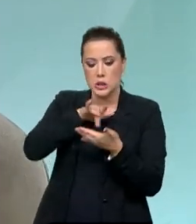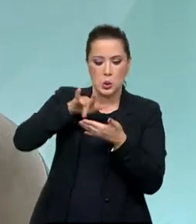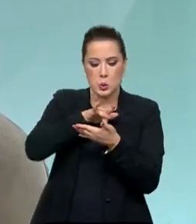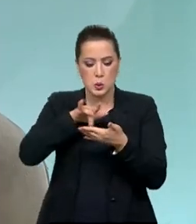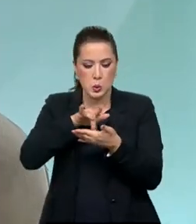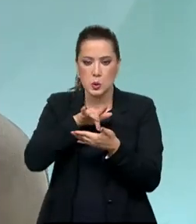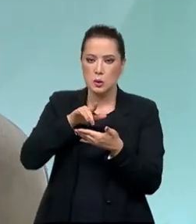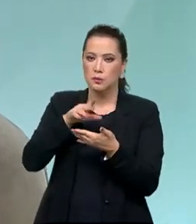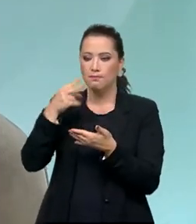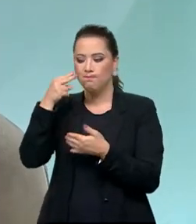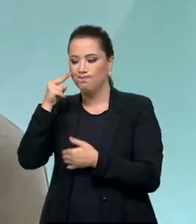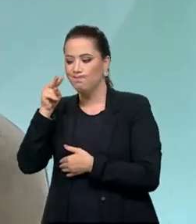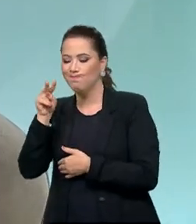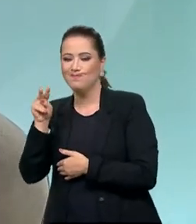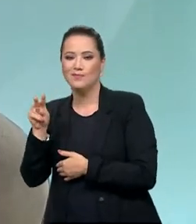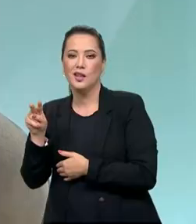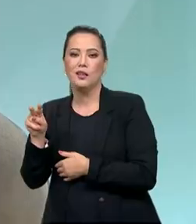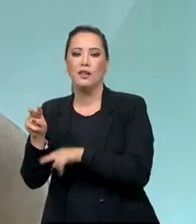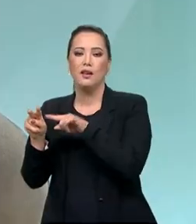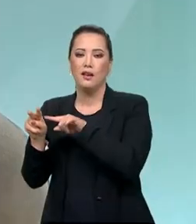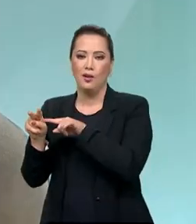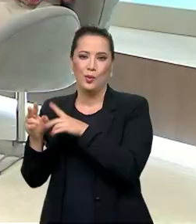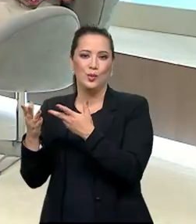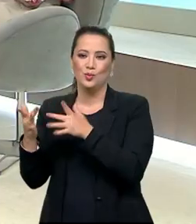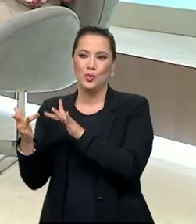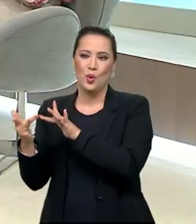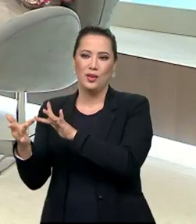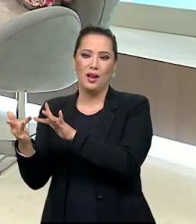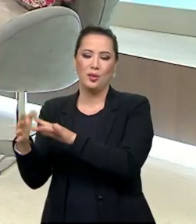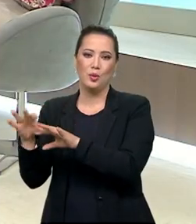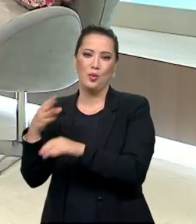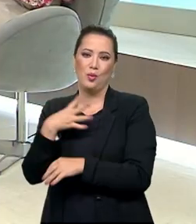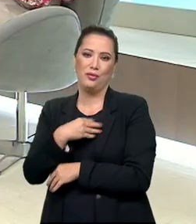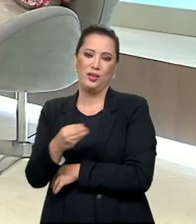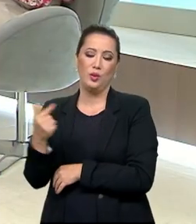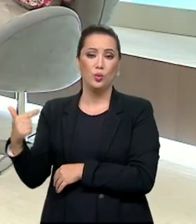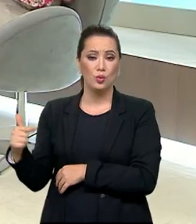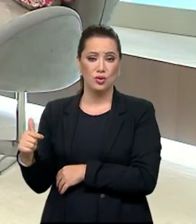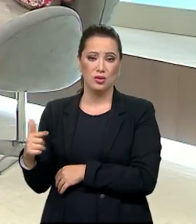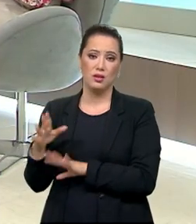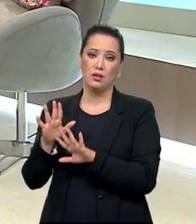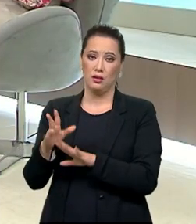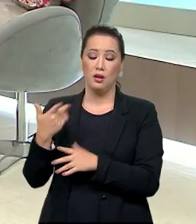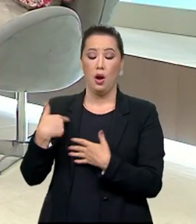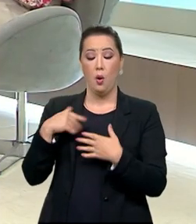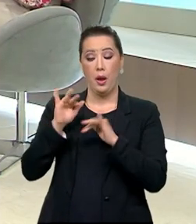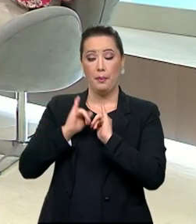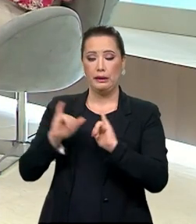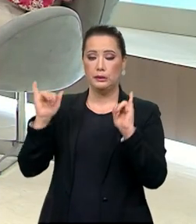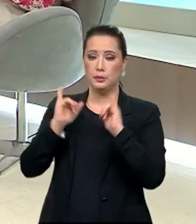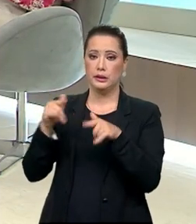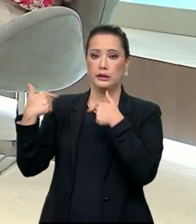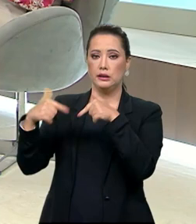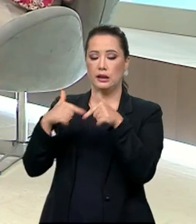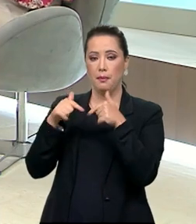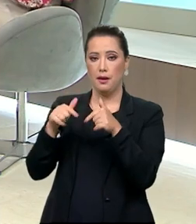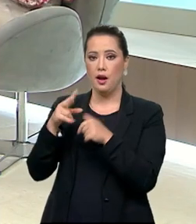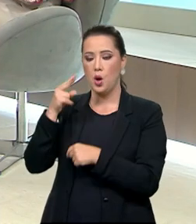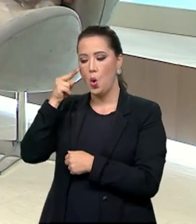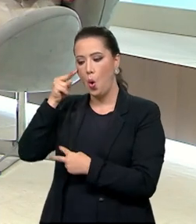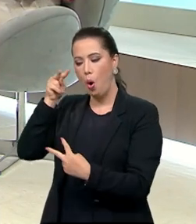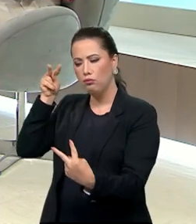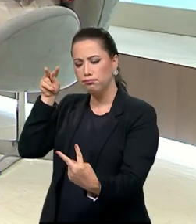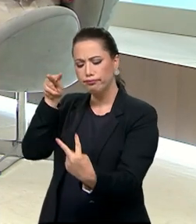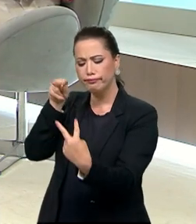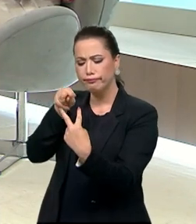Reconnect era olhe nos olhos e ouça o coração. Então, é uma campanha que trabalha o diálogo no